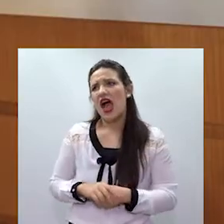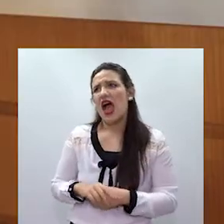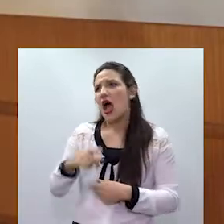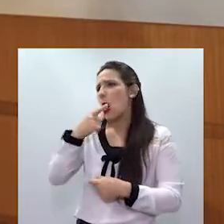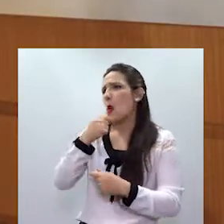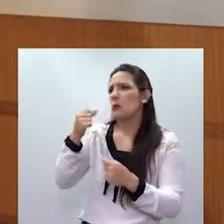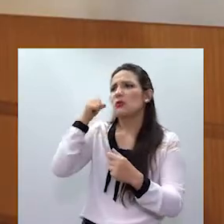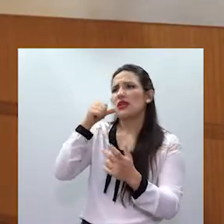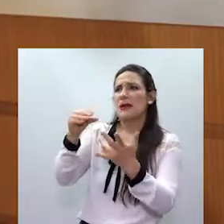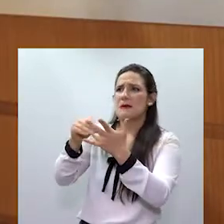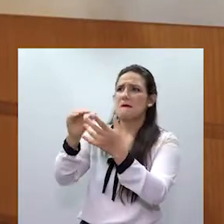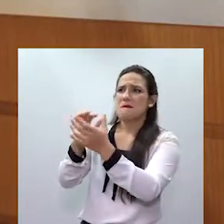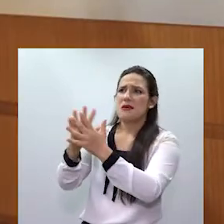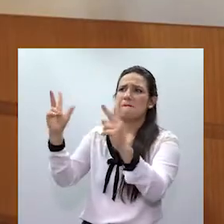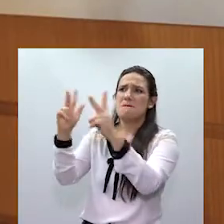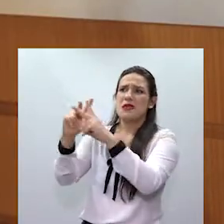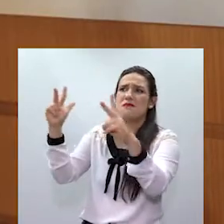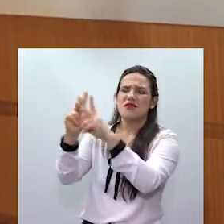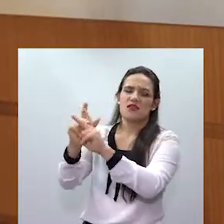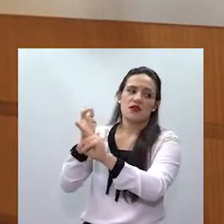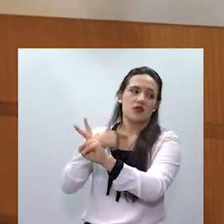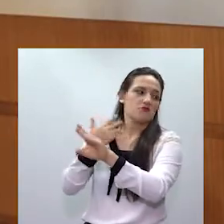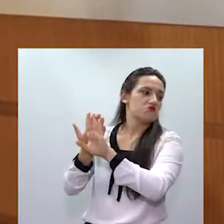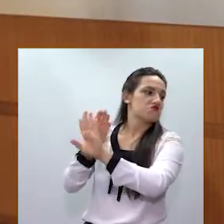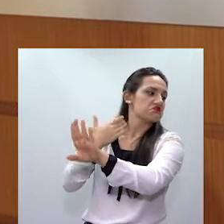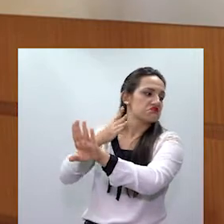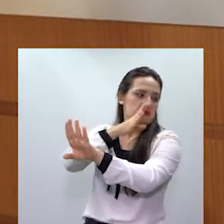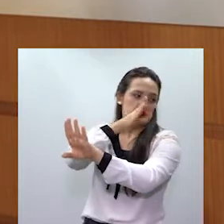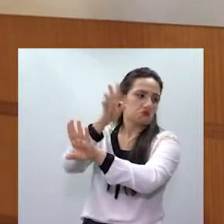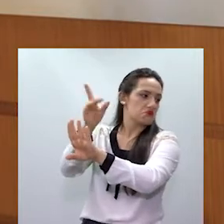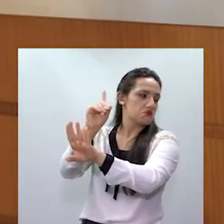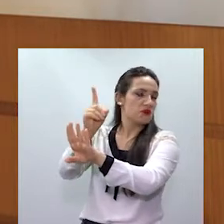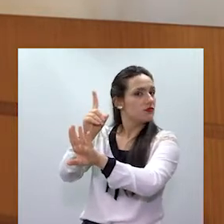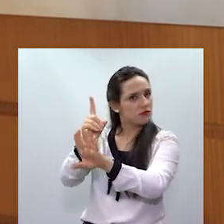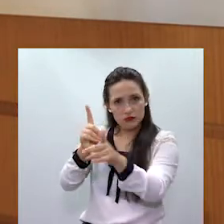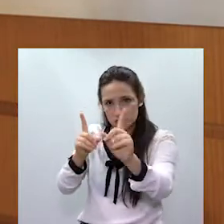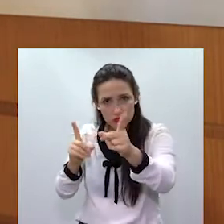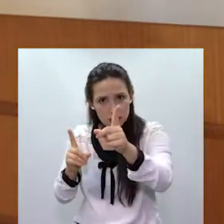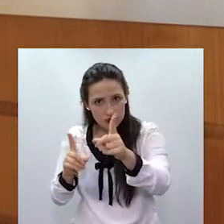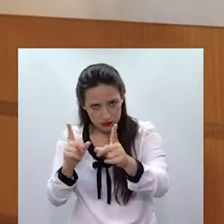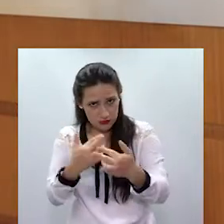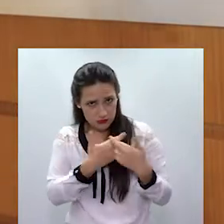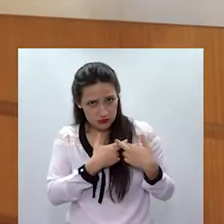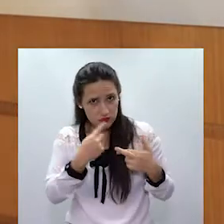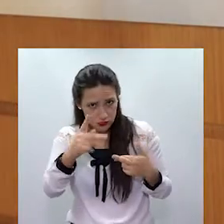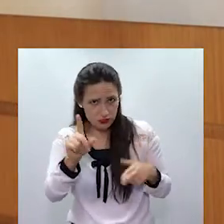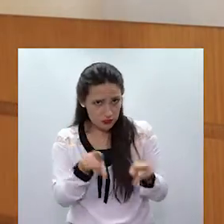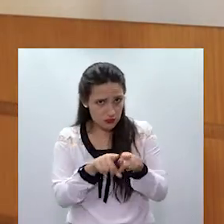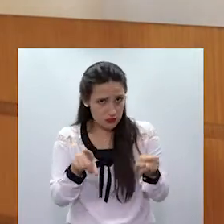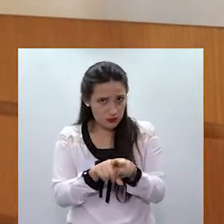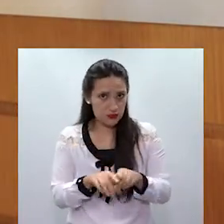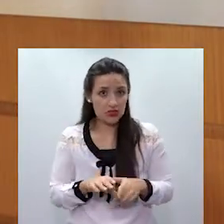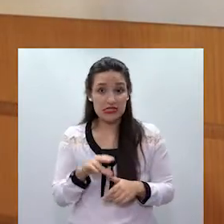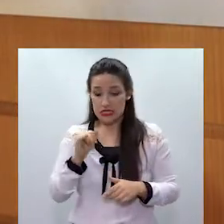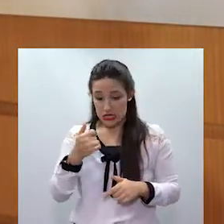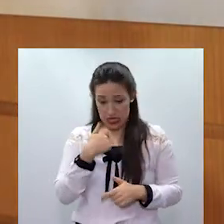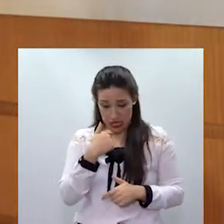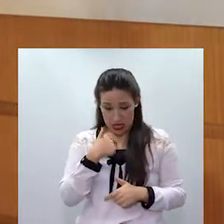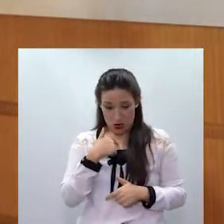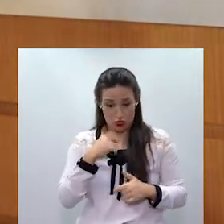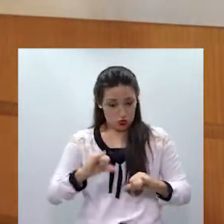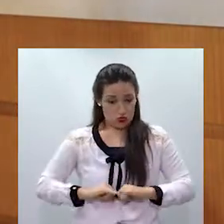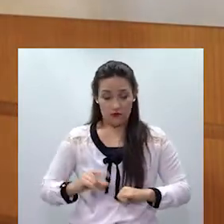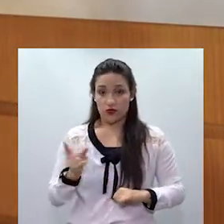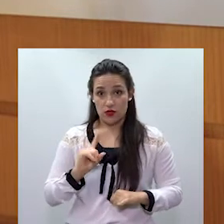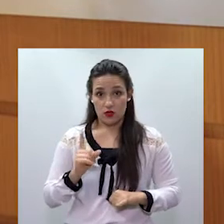colher. Isso também não é verdade, porque a violência doméstica é um problema que diz respeito a todos nós. Se eu, diretamente, não fui vítima de